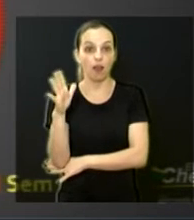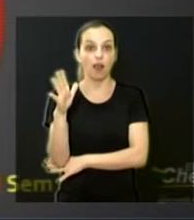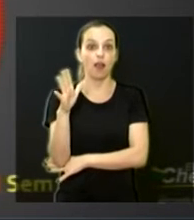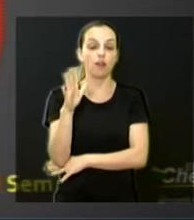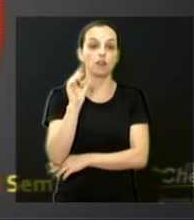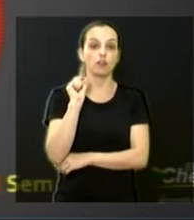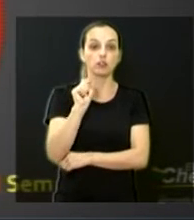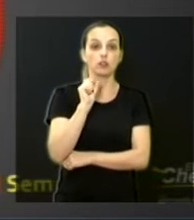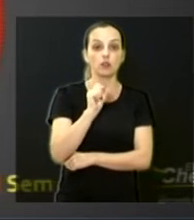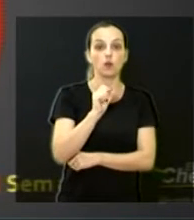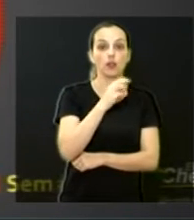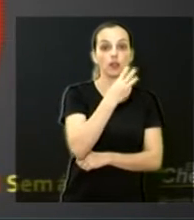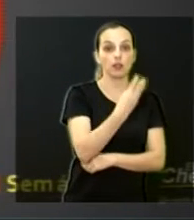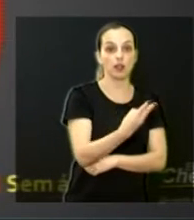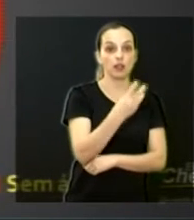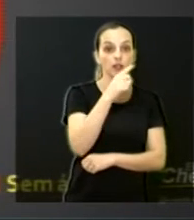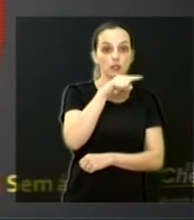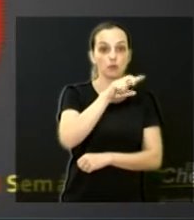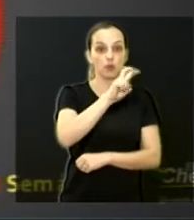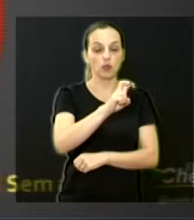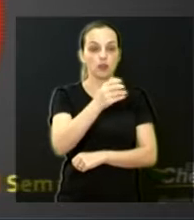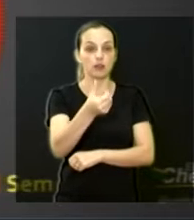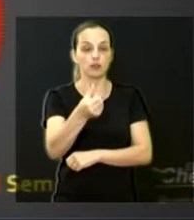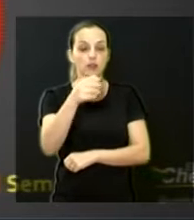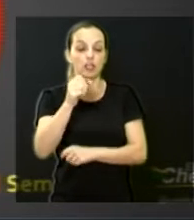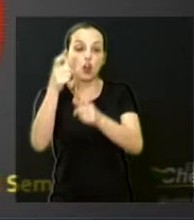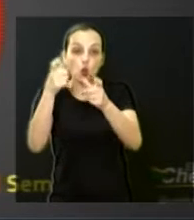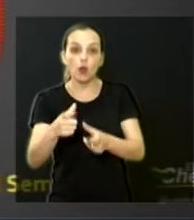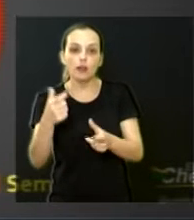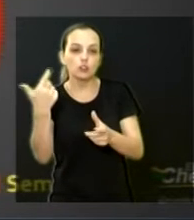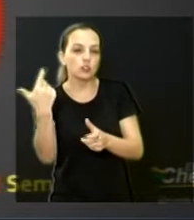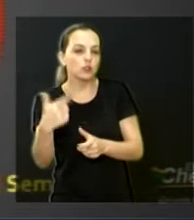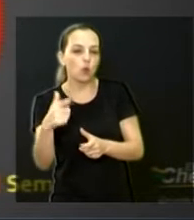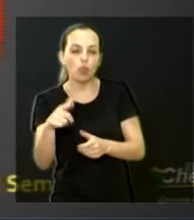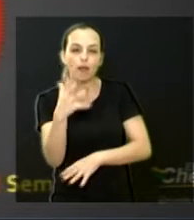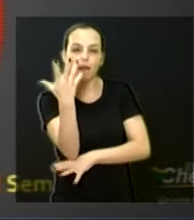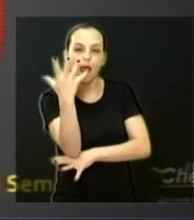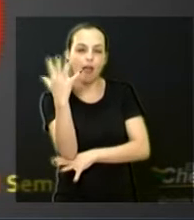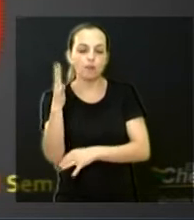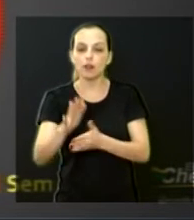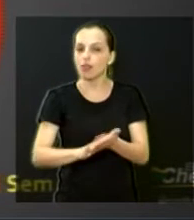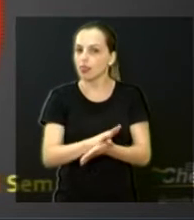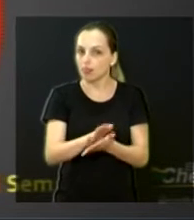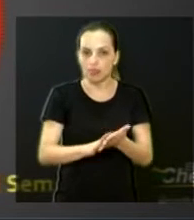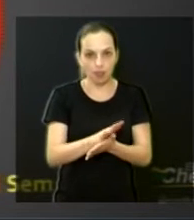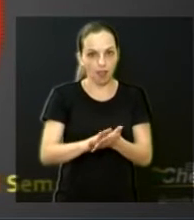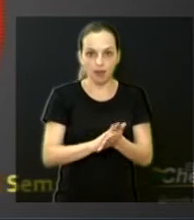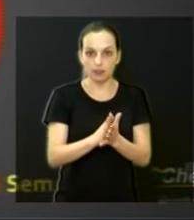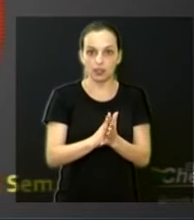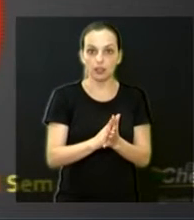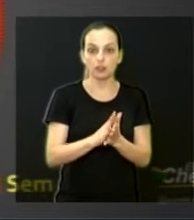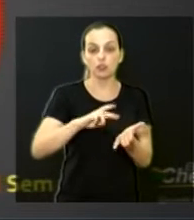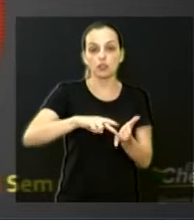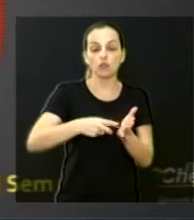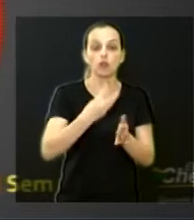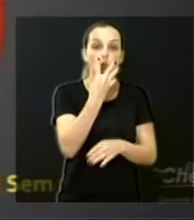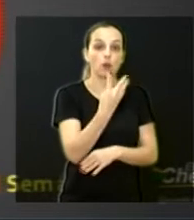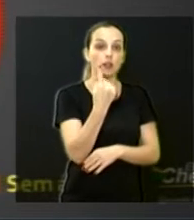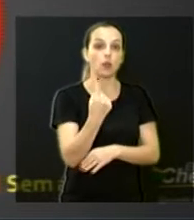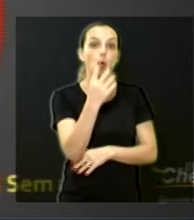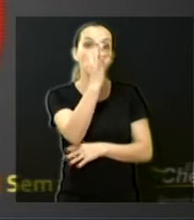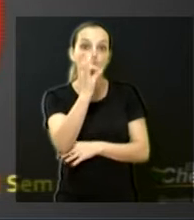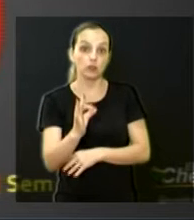.560 locais em que deveria ter e não tinham árvores, ou seja, 41% nessa região que é